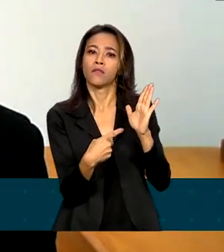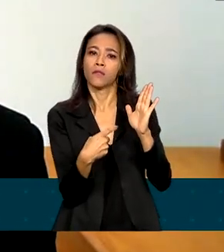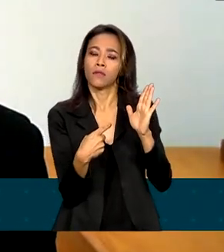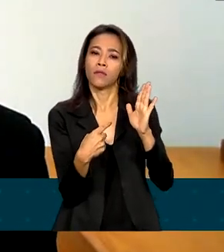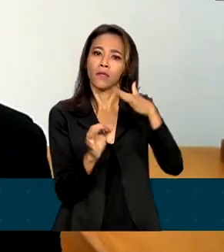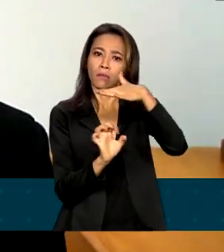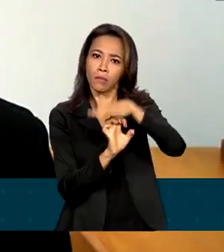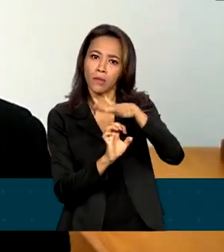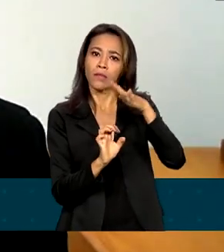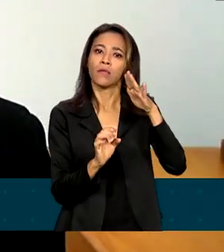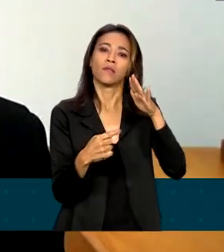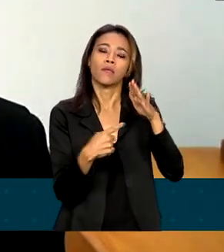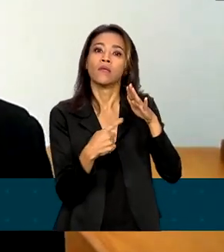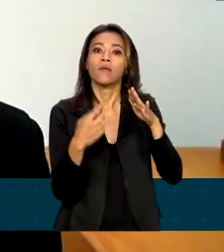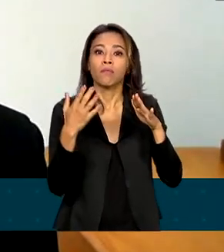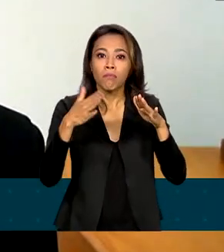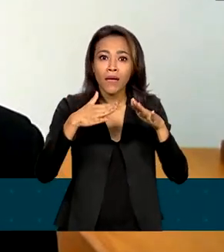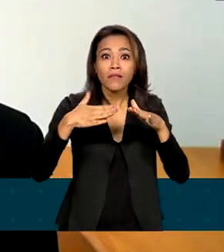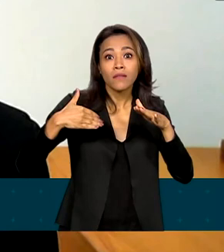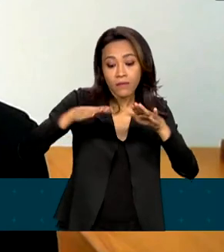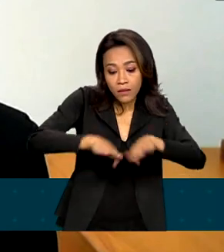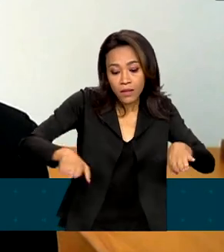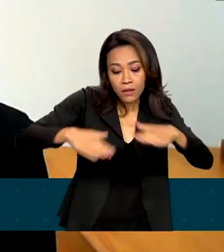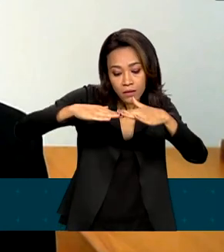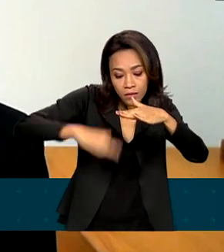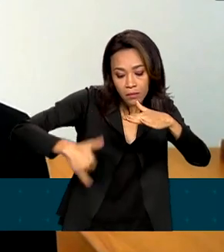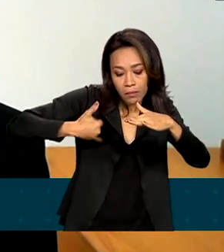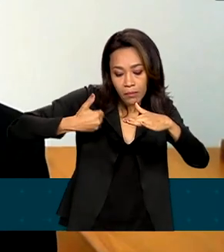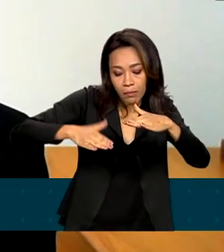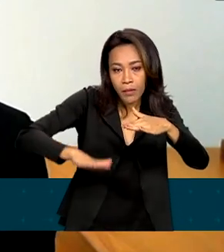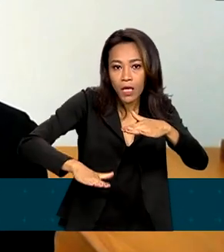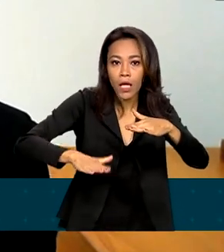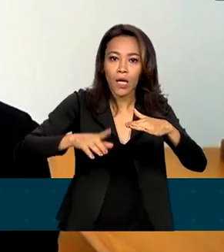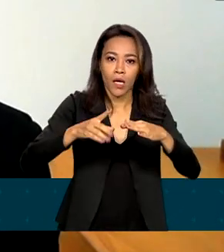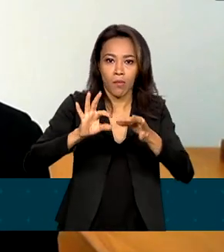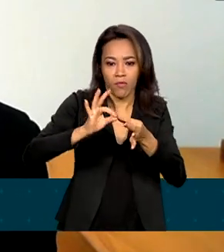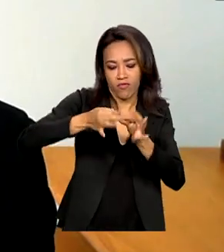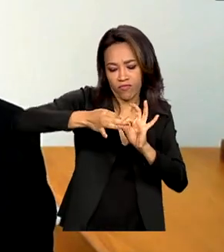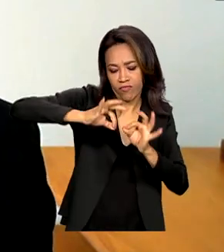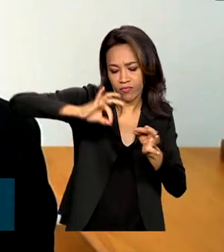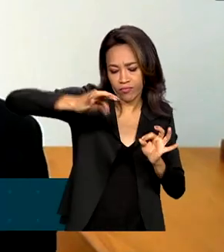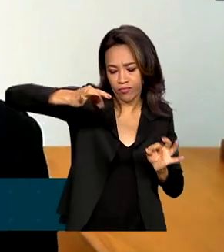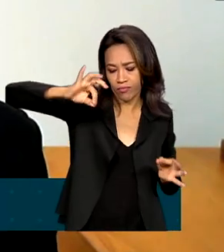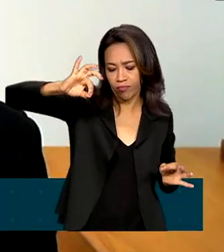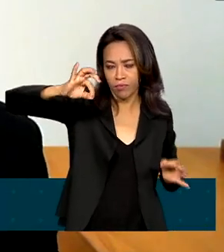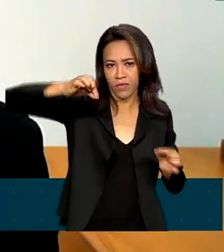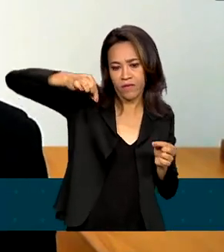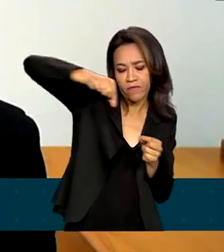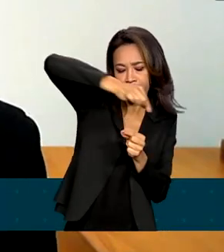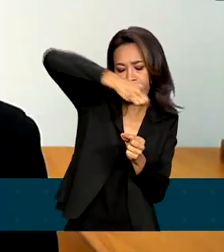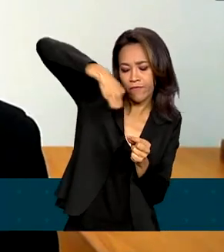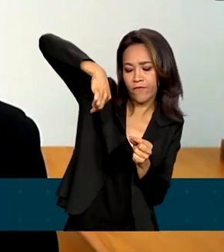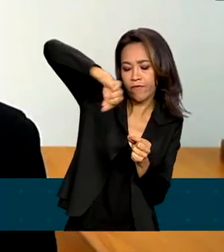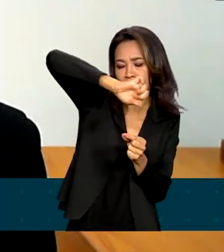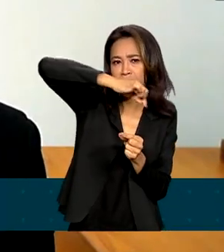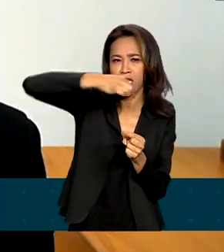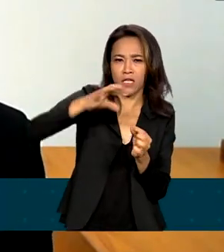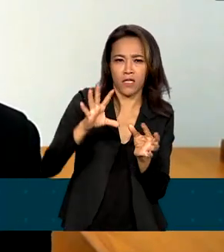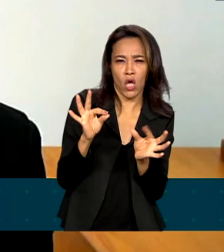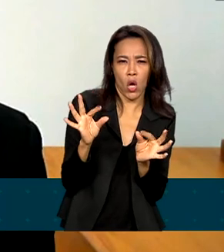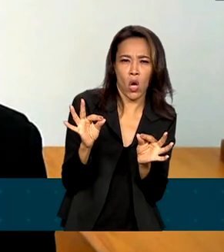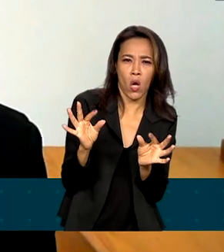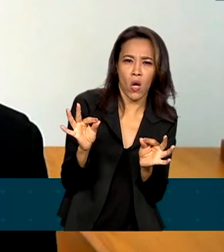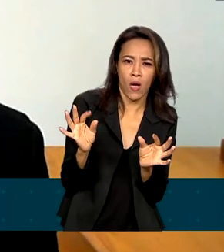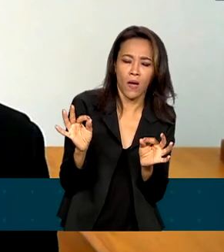especialmente para crianças menores, questões como arames, fitas, colas, coisas que